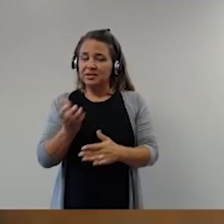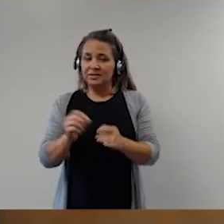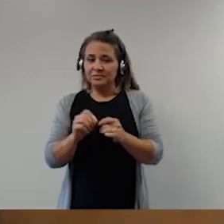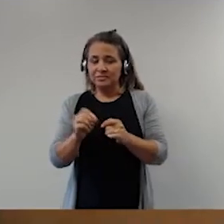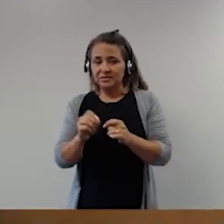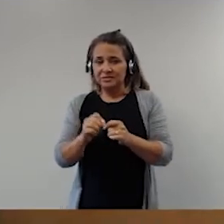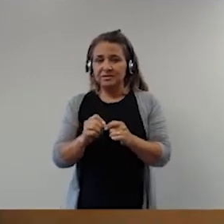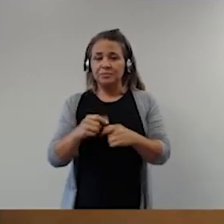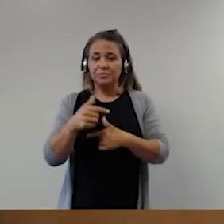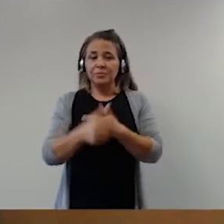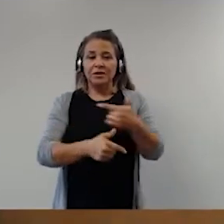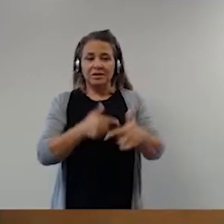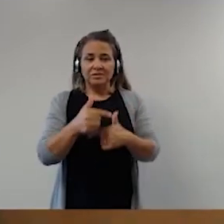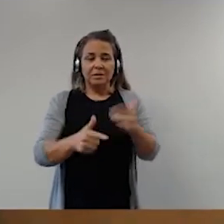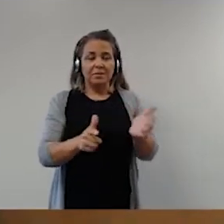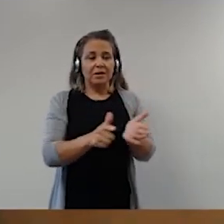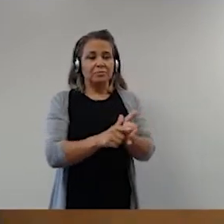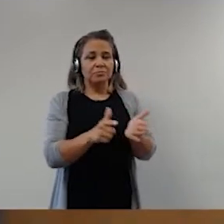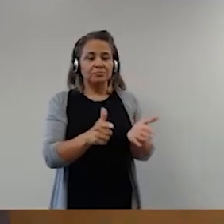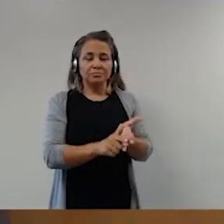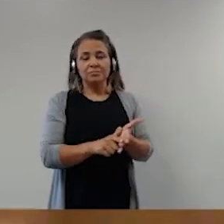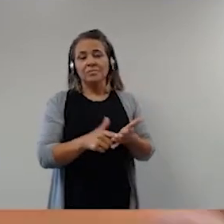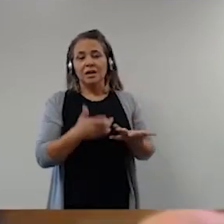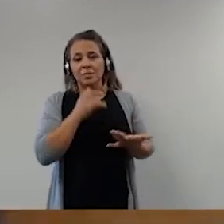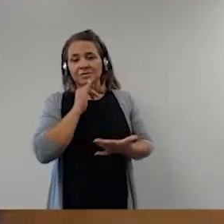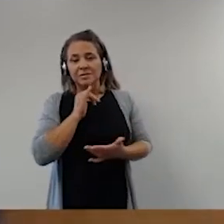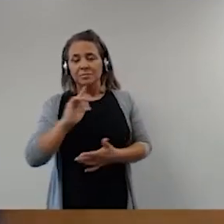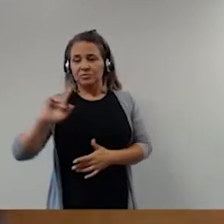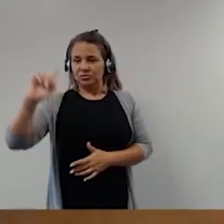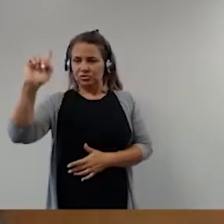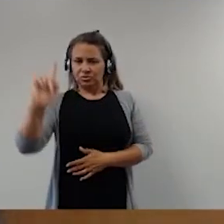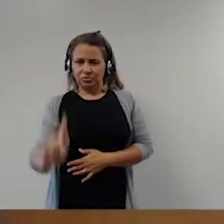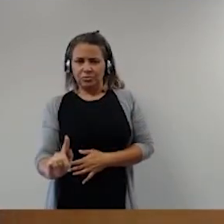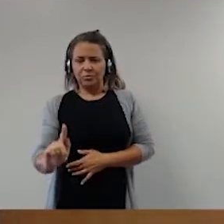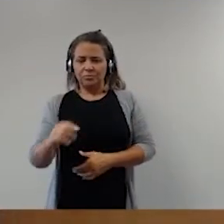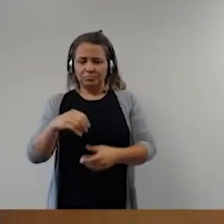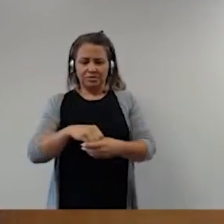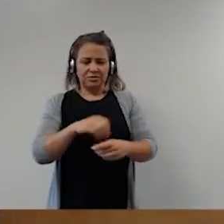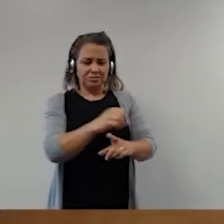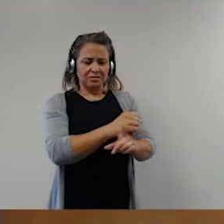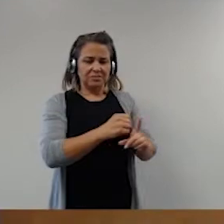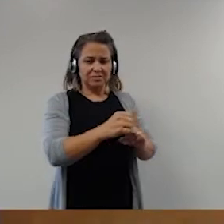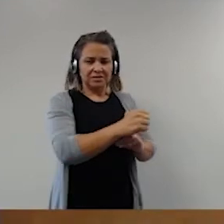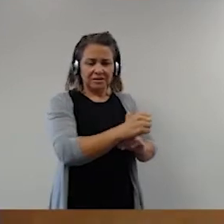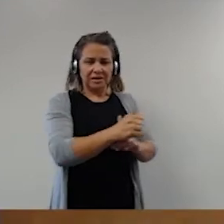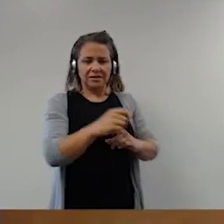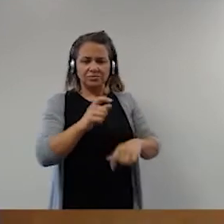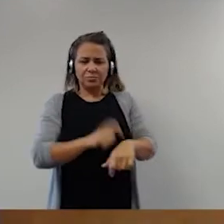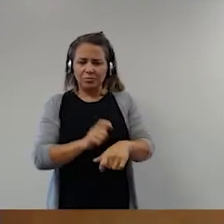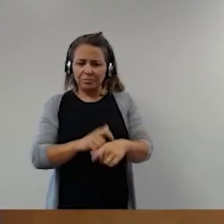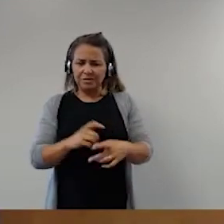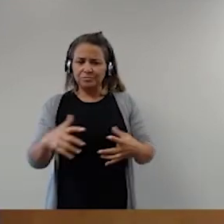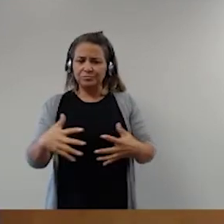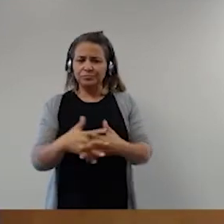função, papel de uma espécie de gestor de negócios da sociedade em momentos de crise